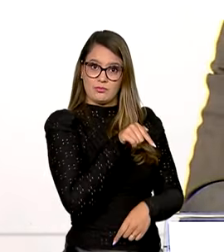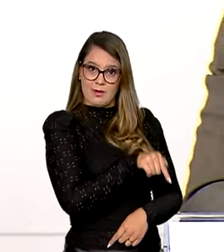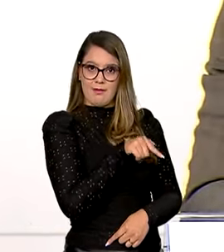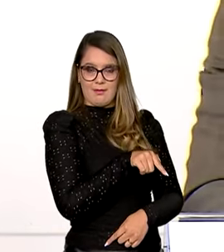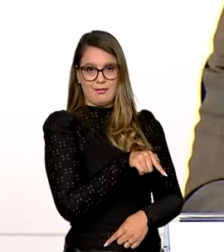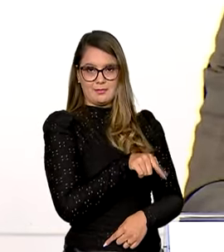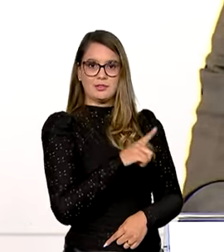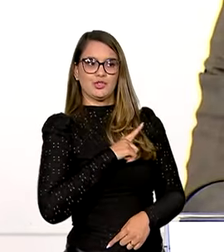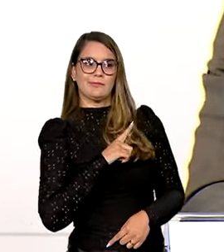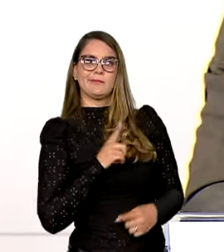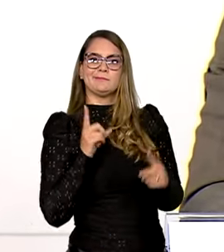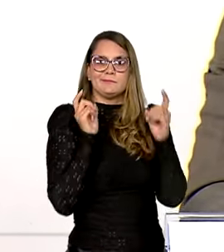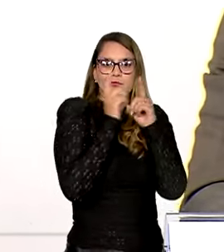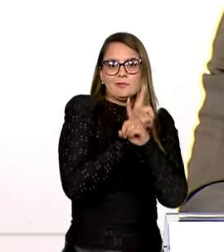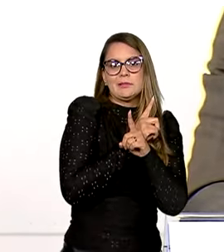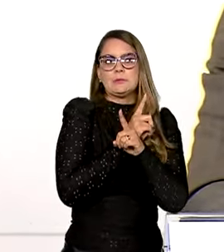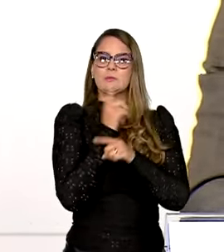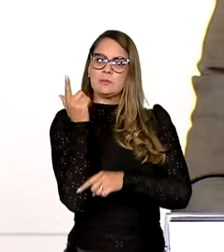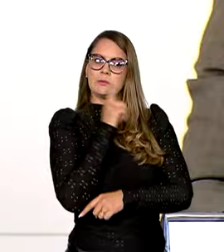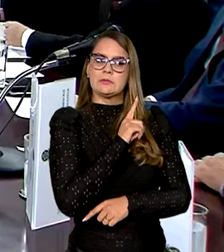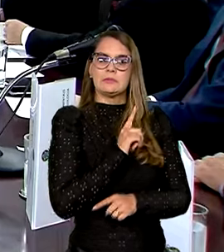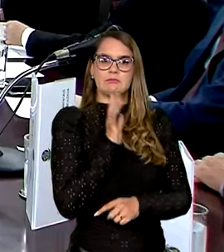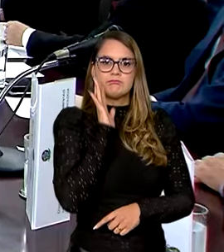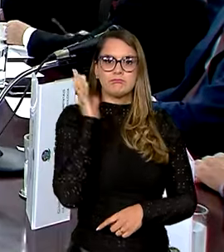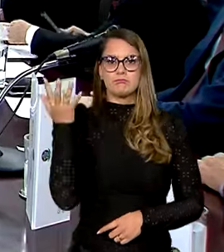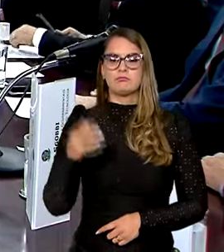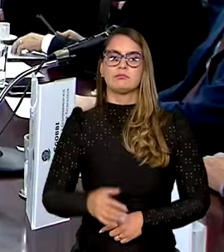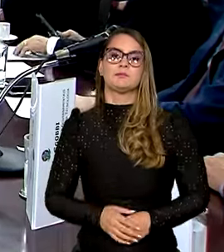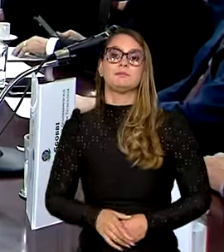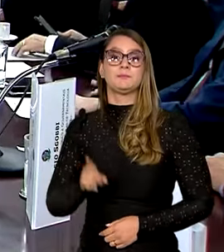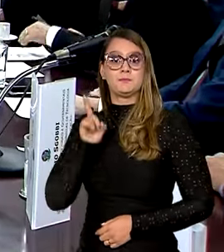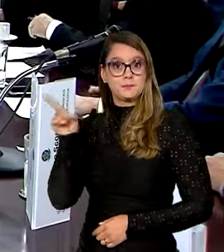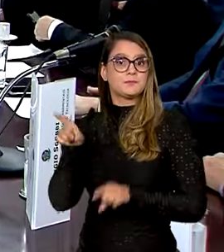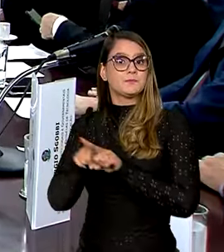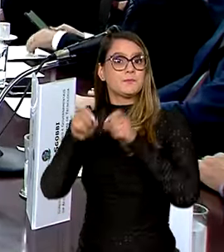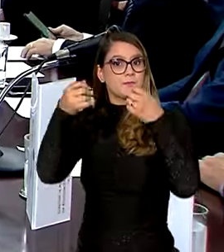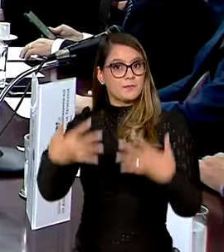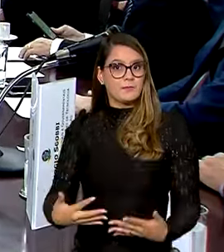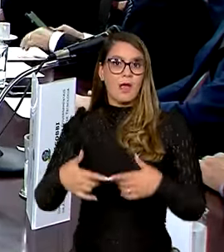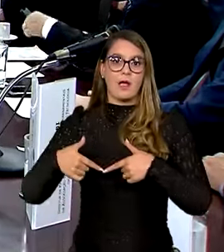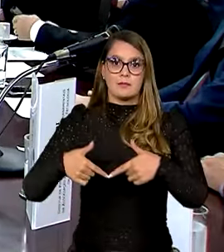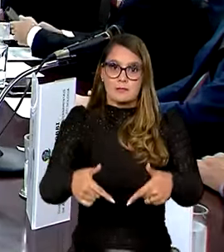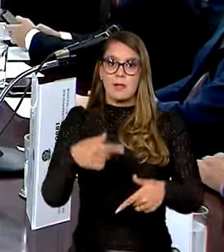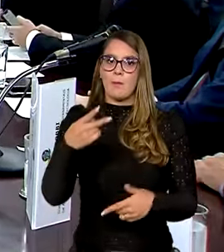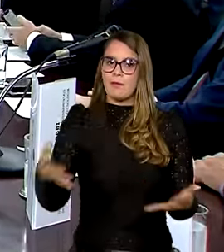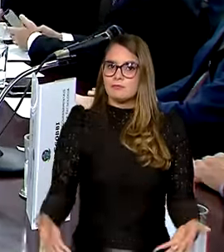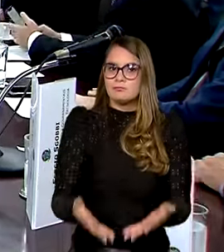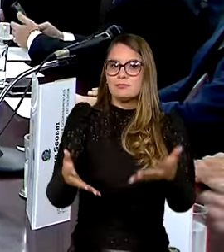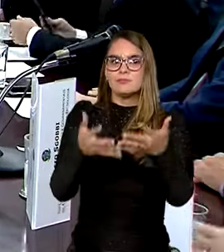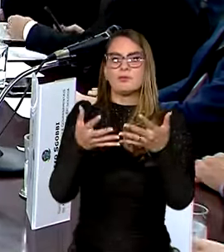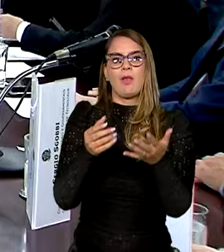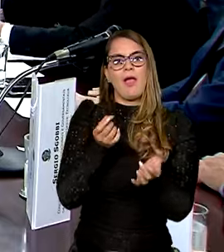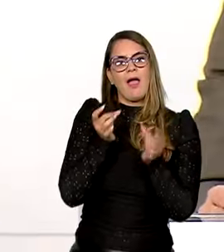que tiveram dificuldade a poderem sair. Geraldo Alckmin também falou de ações para estimular a